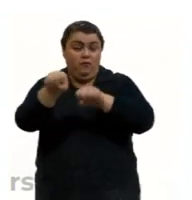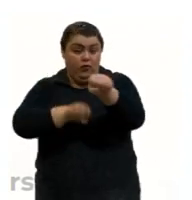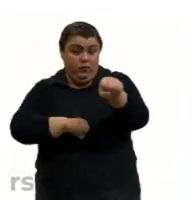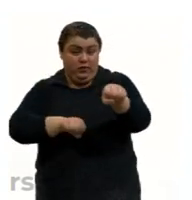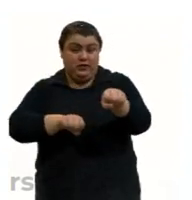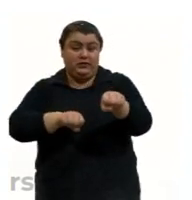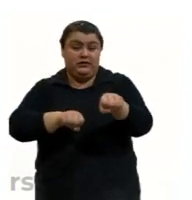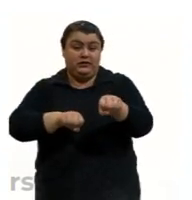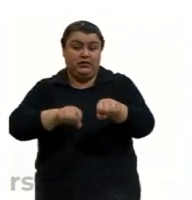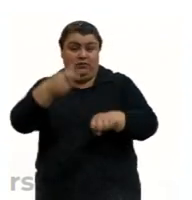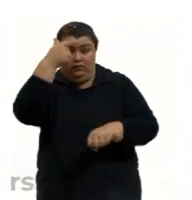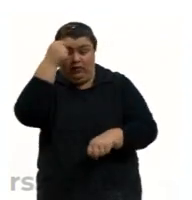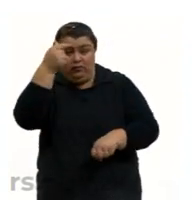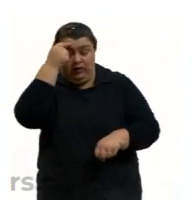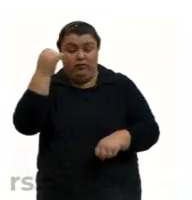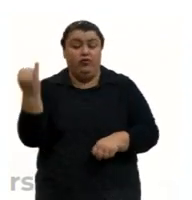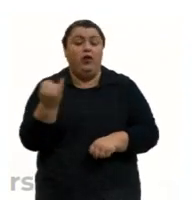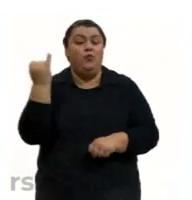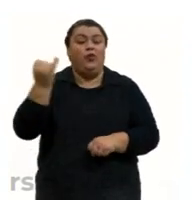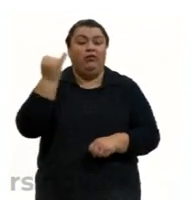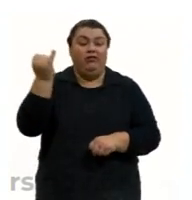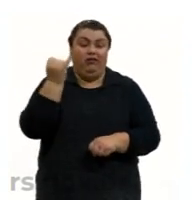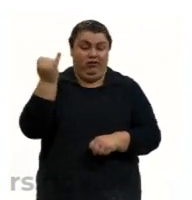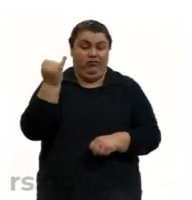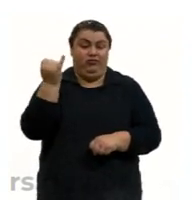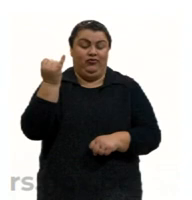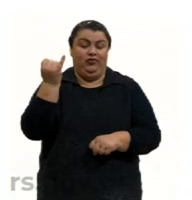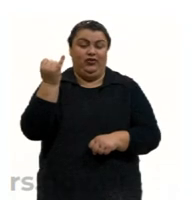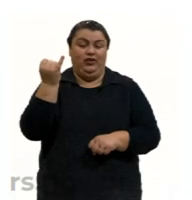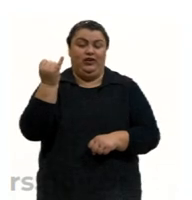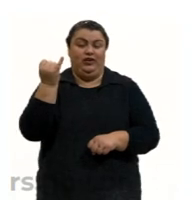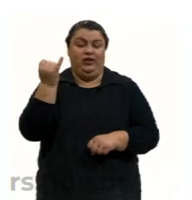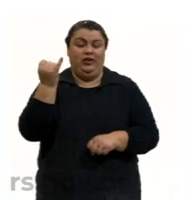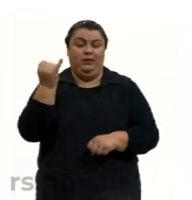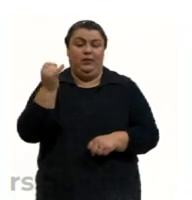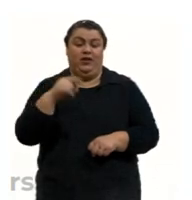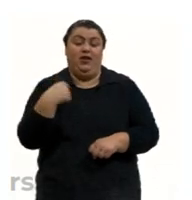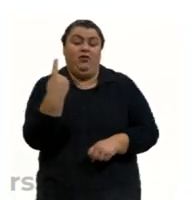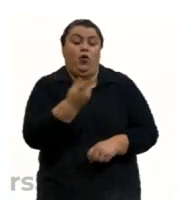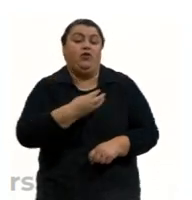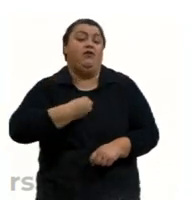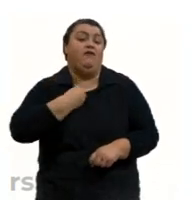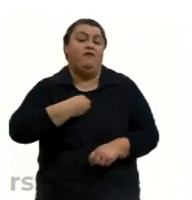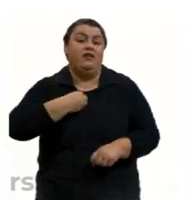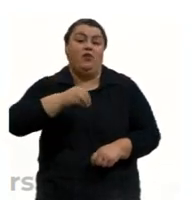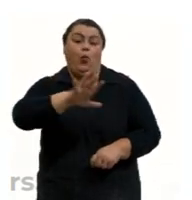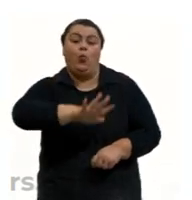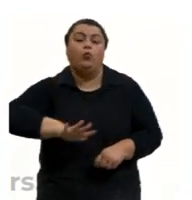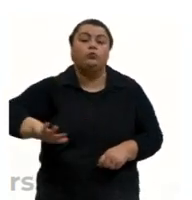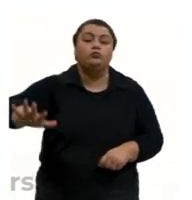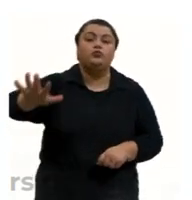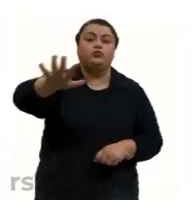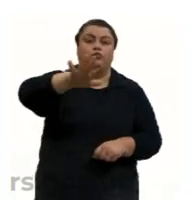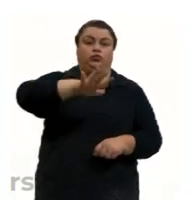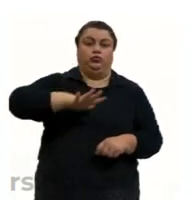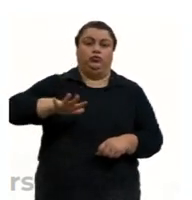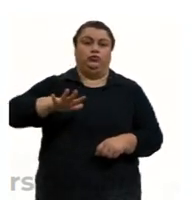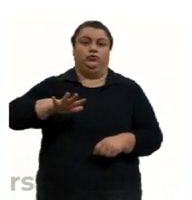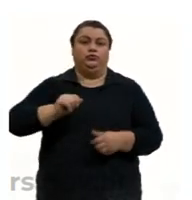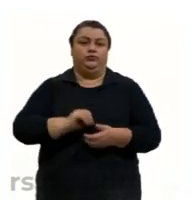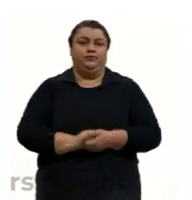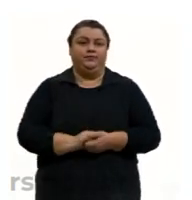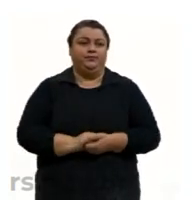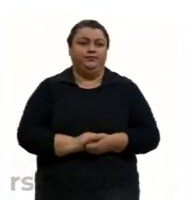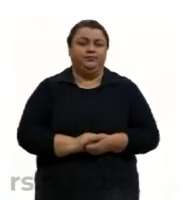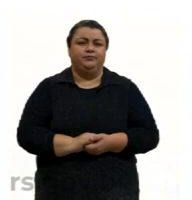econômica, mas ele também é importante para a nossa vida como um todo. Então, vamos lá.